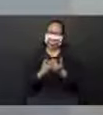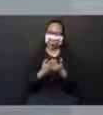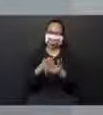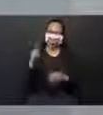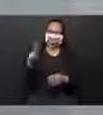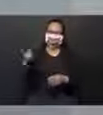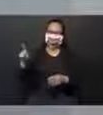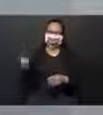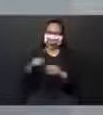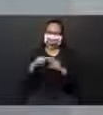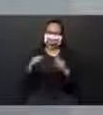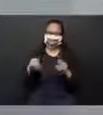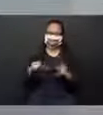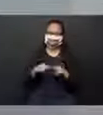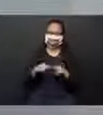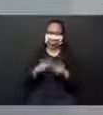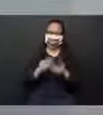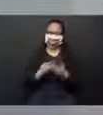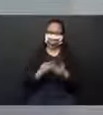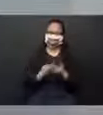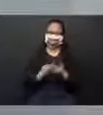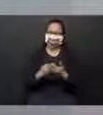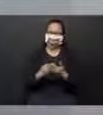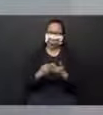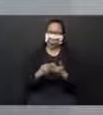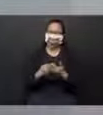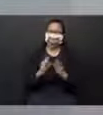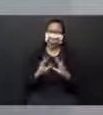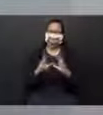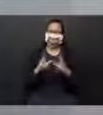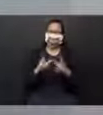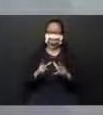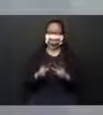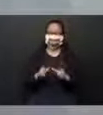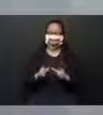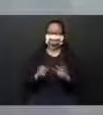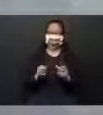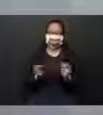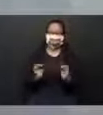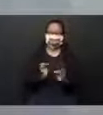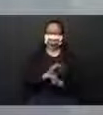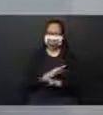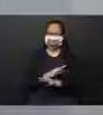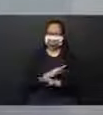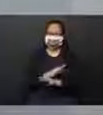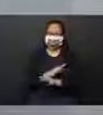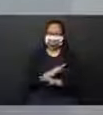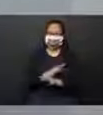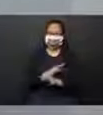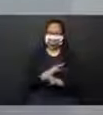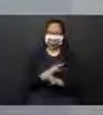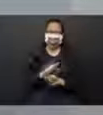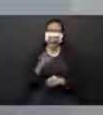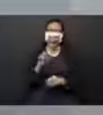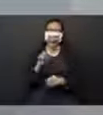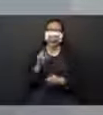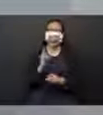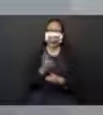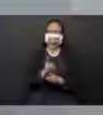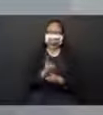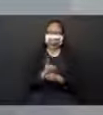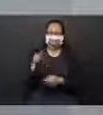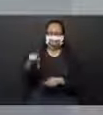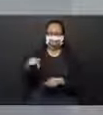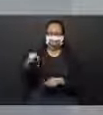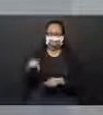professora. Mas, enquanto tudo isso não passa, nós vamos nos encontrando por aqui e estudando